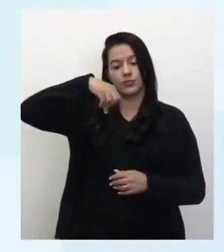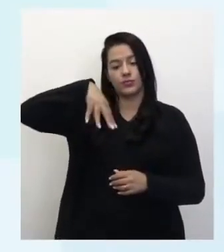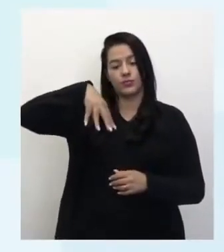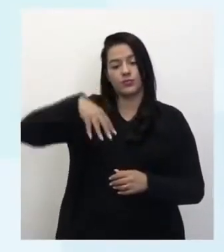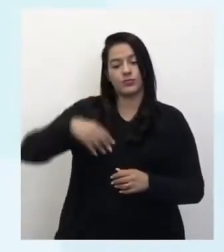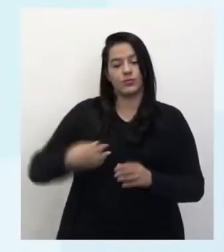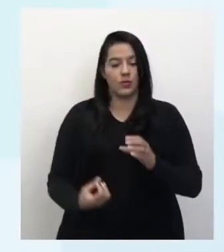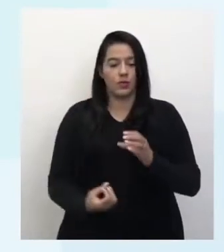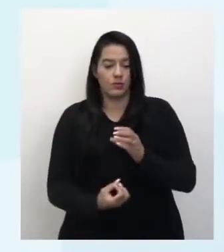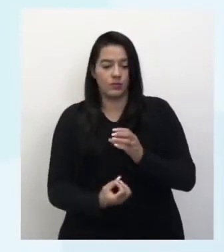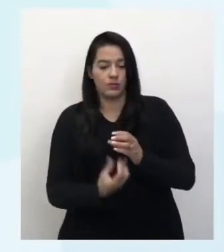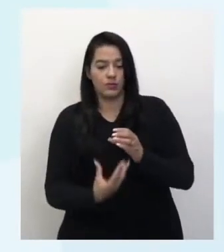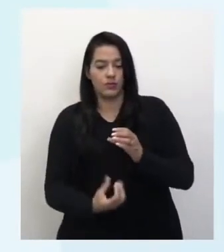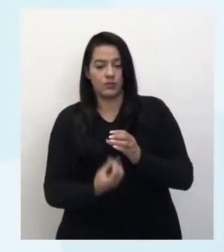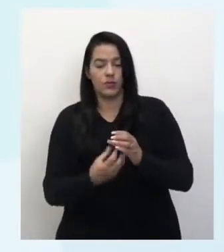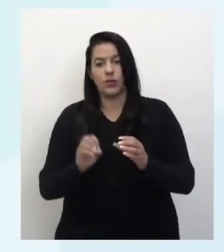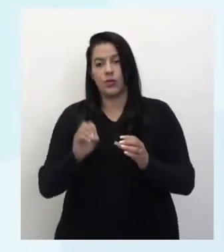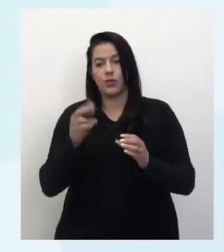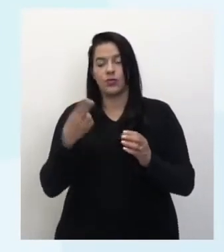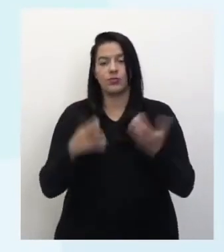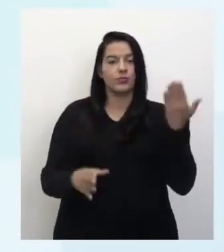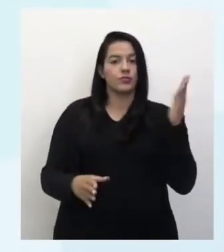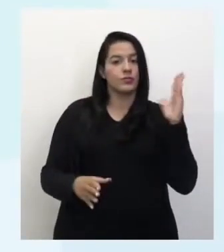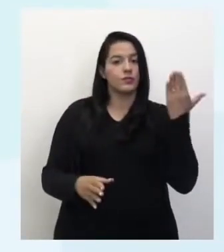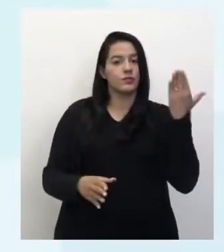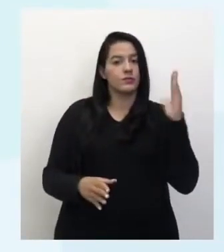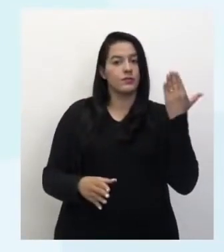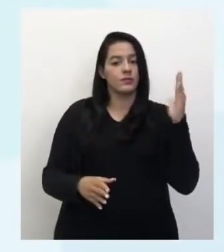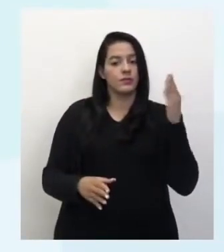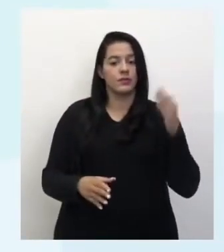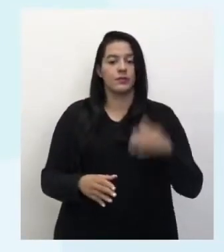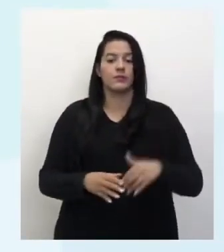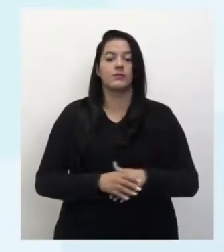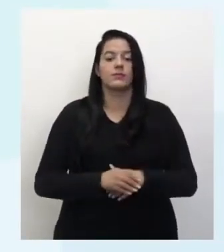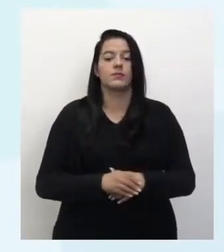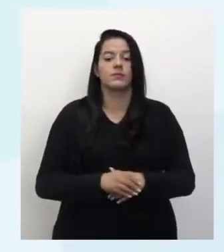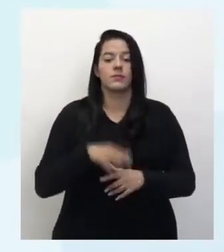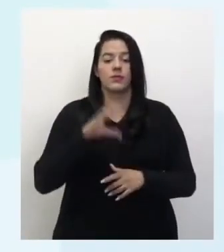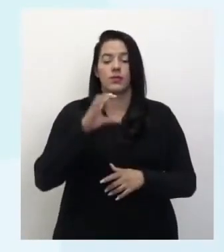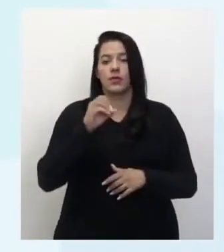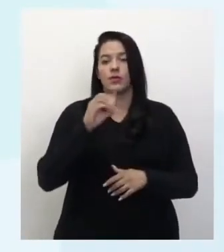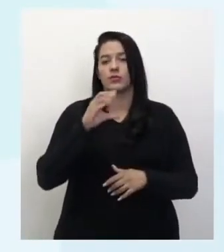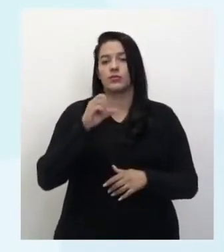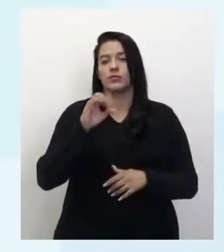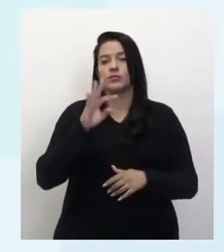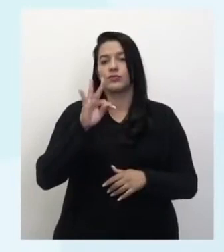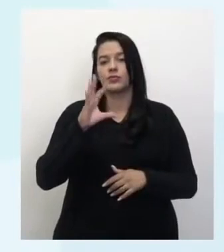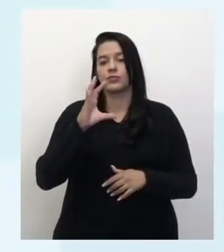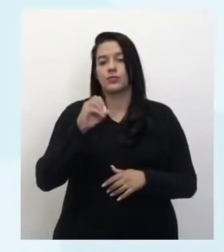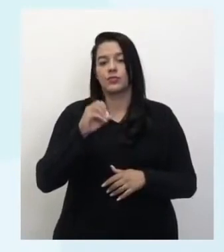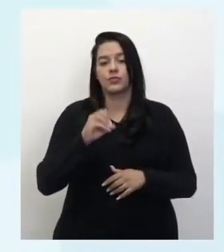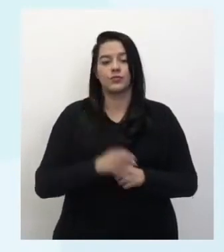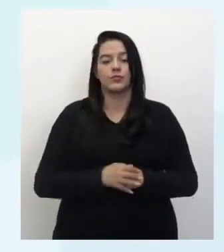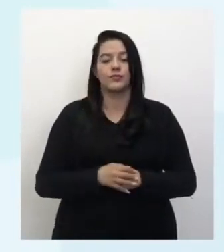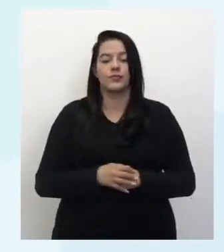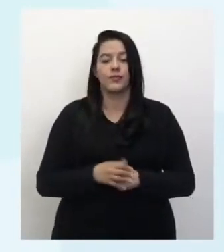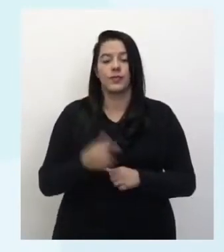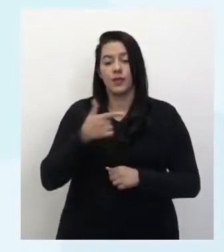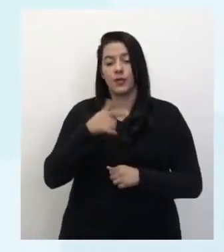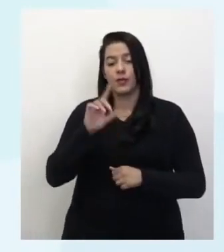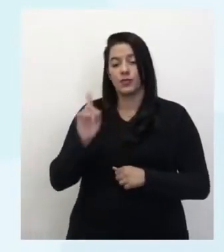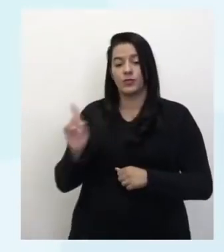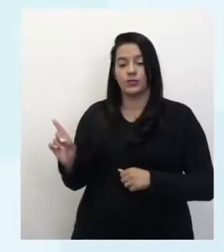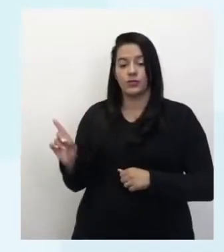lâmpada ou um espelho, por isso que ele é um microscópio ótico composto, tá bom? Esse aí é um